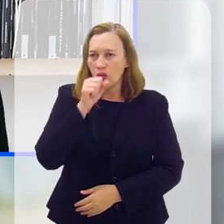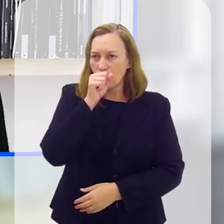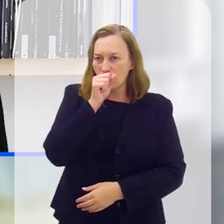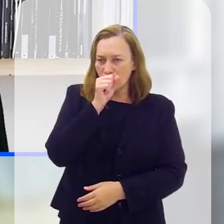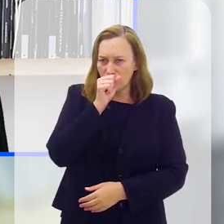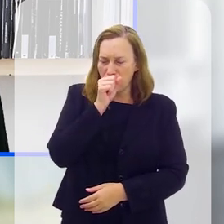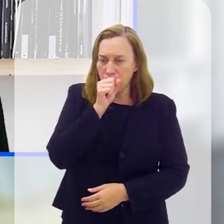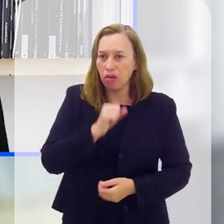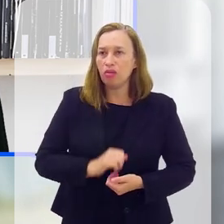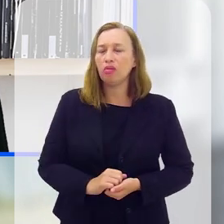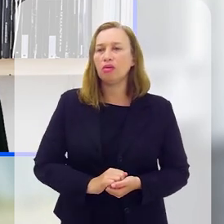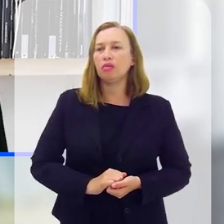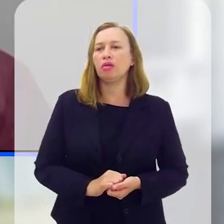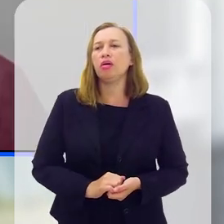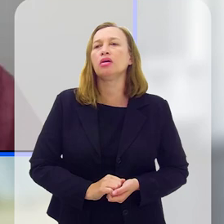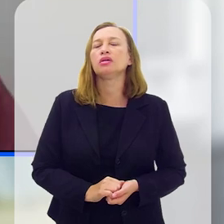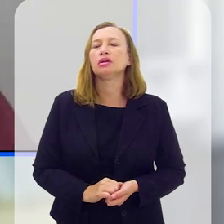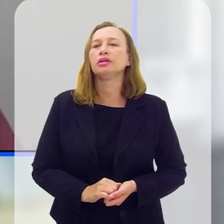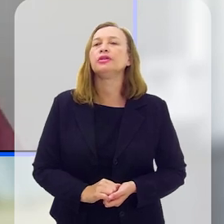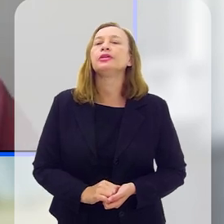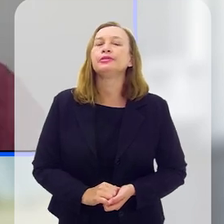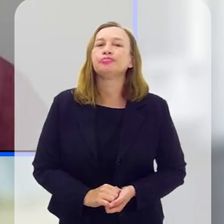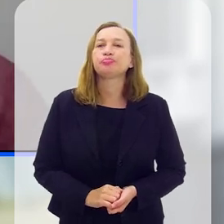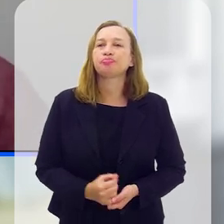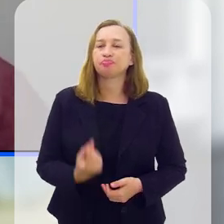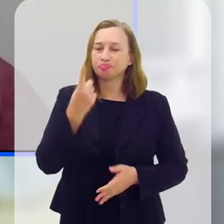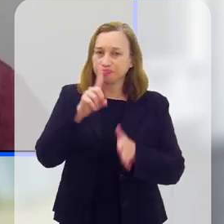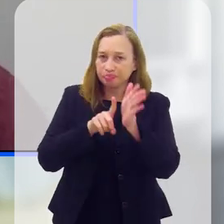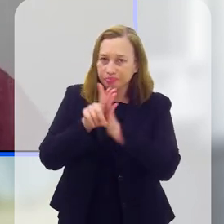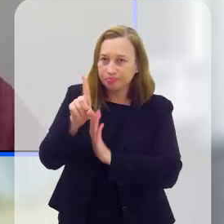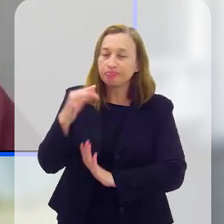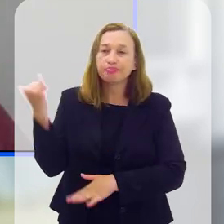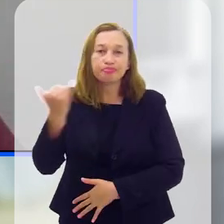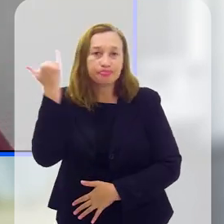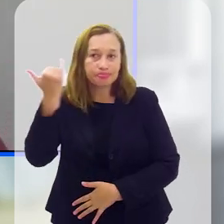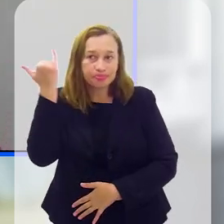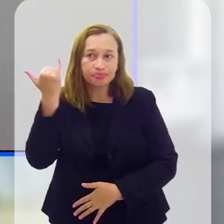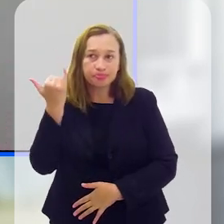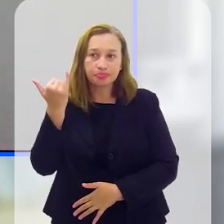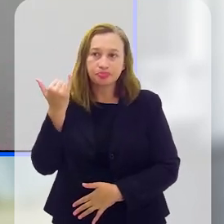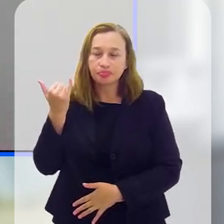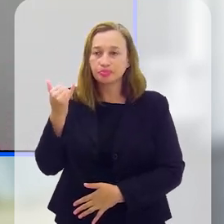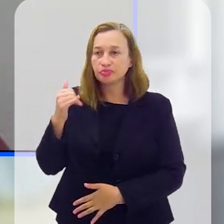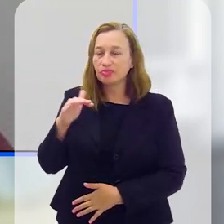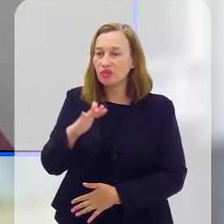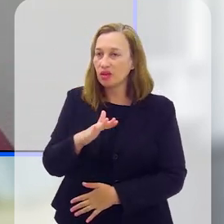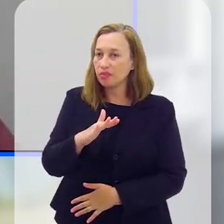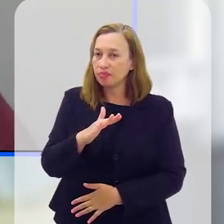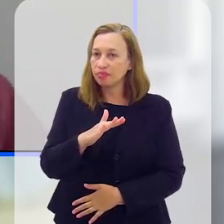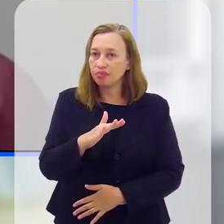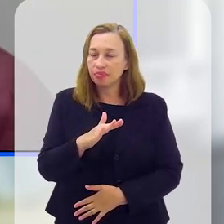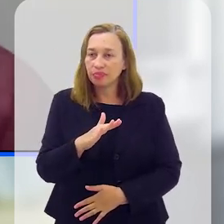que cometeu suicídio? Bom, é uma pergunta importante porque o luto após